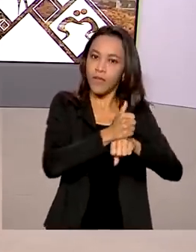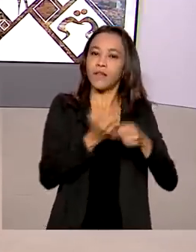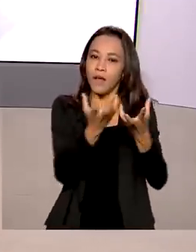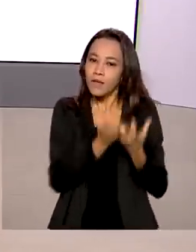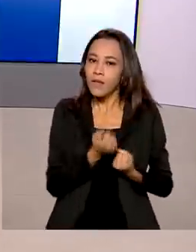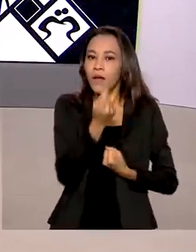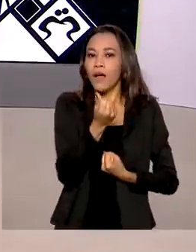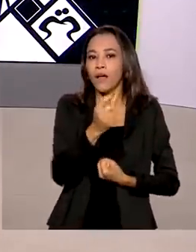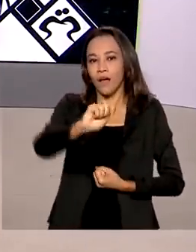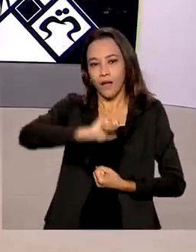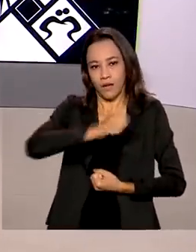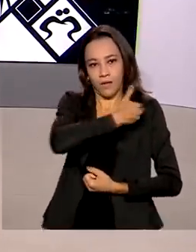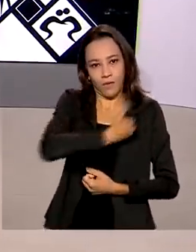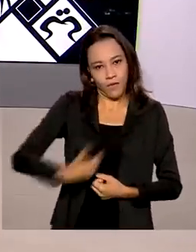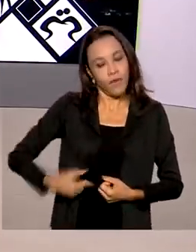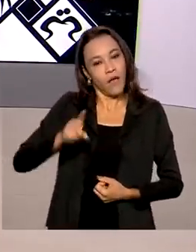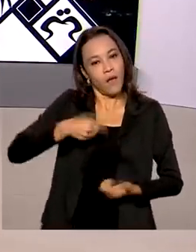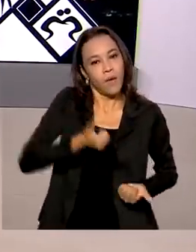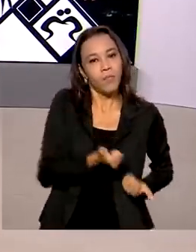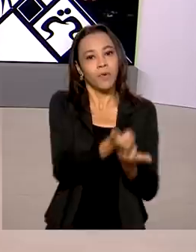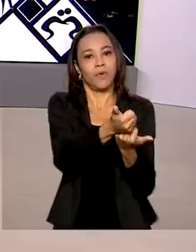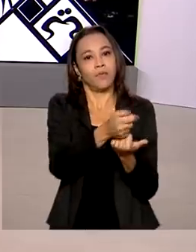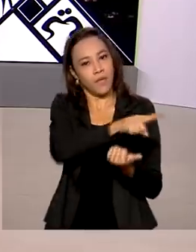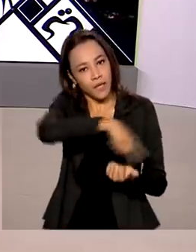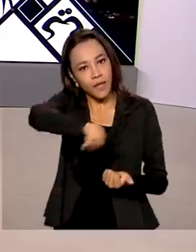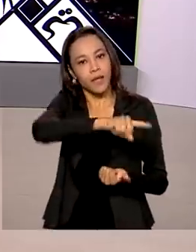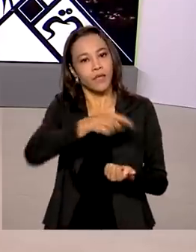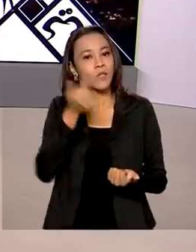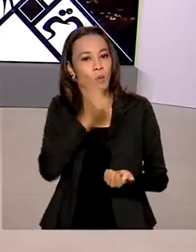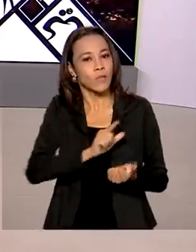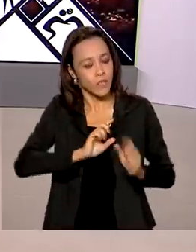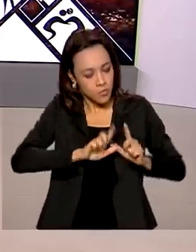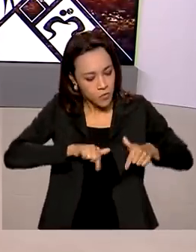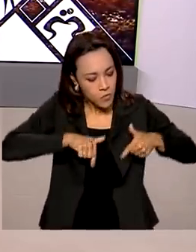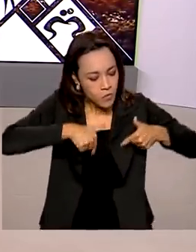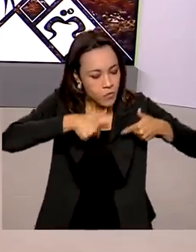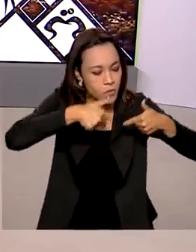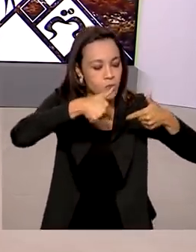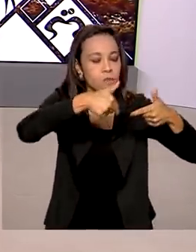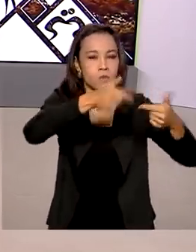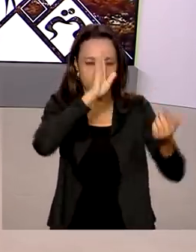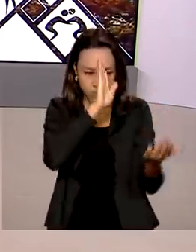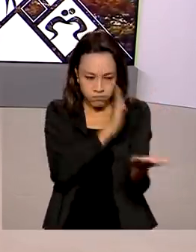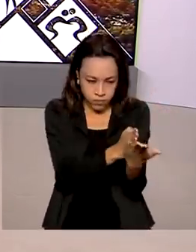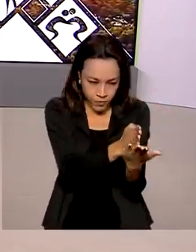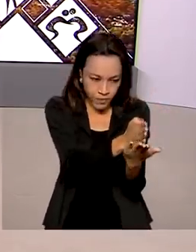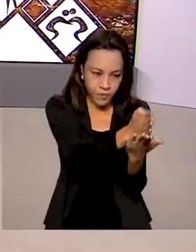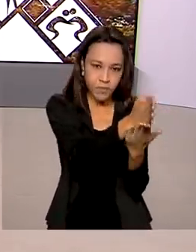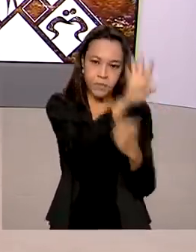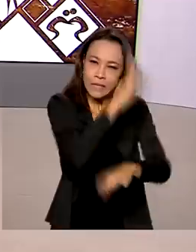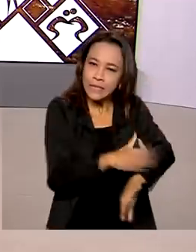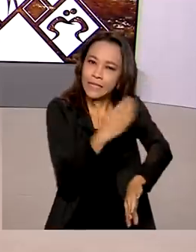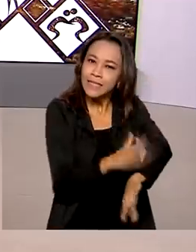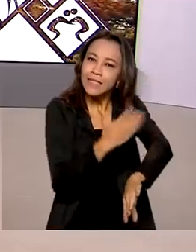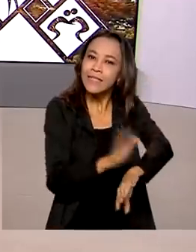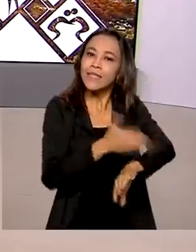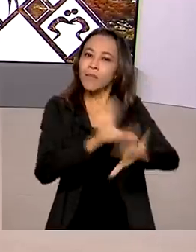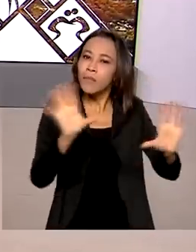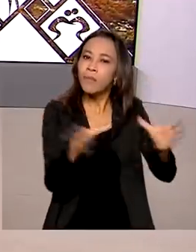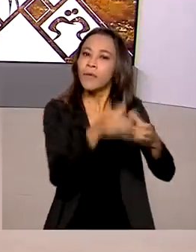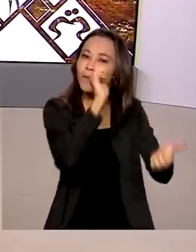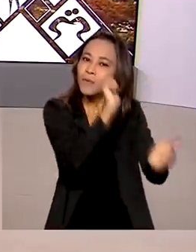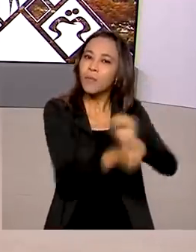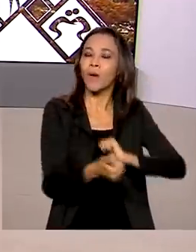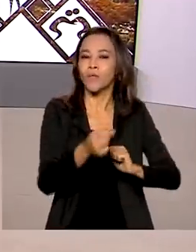Atleta. Um apoio do governo federal para que eles possam se dedicar com exclusividade e tranquilidade ao treinamento